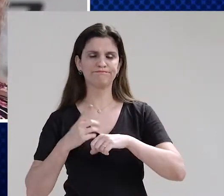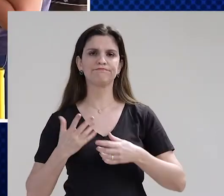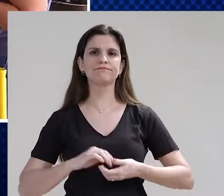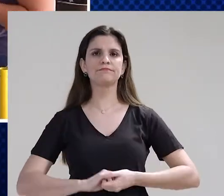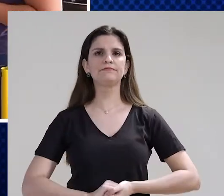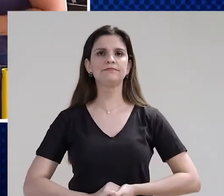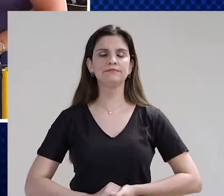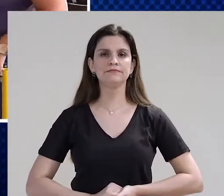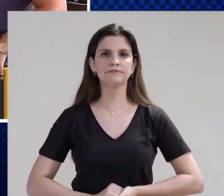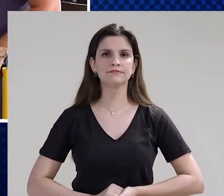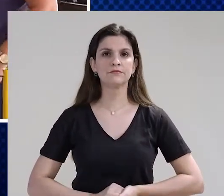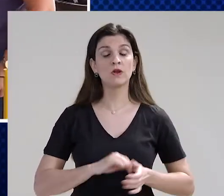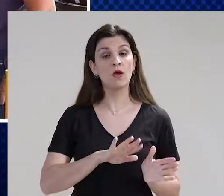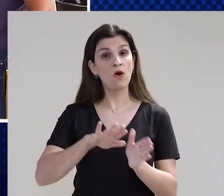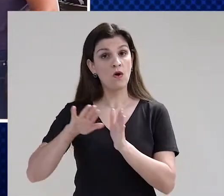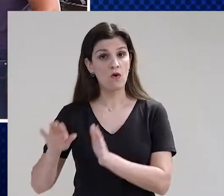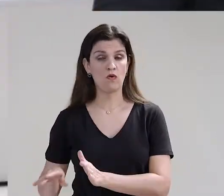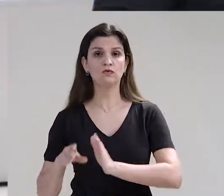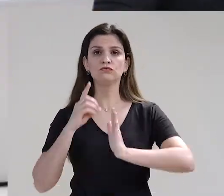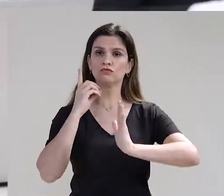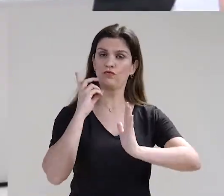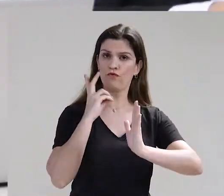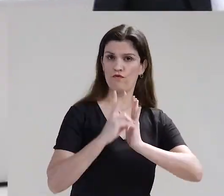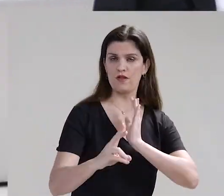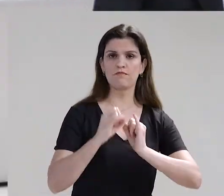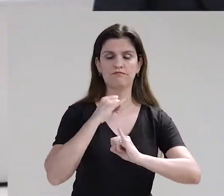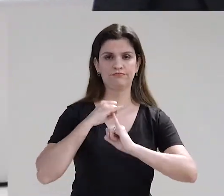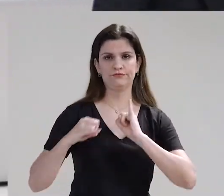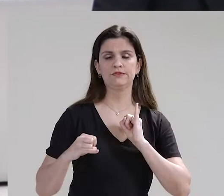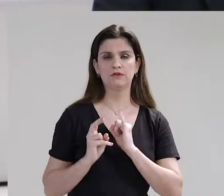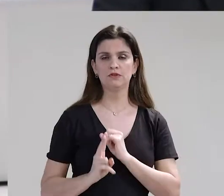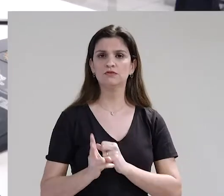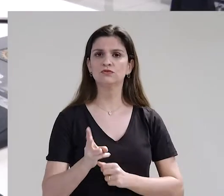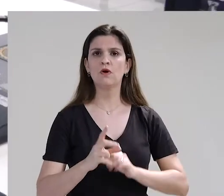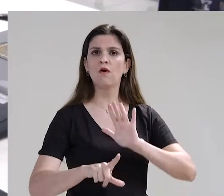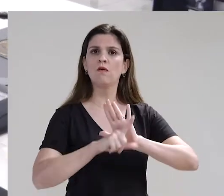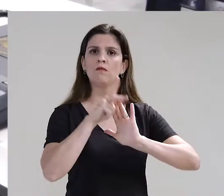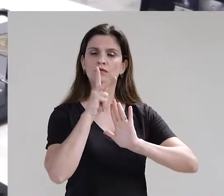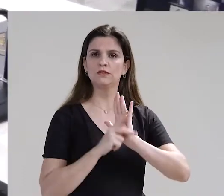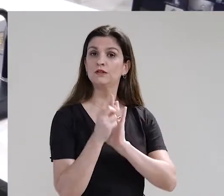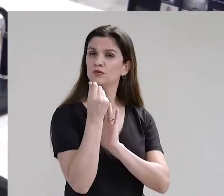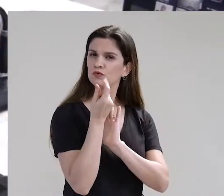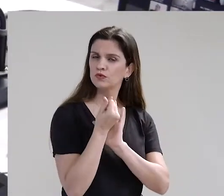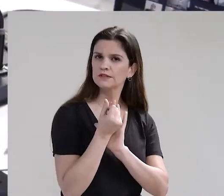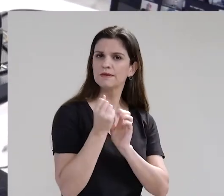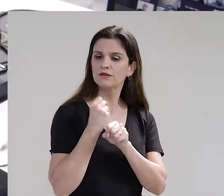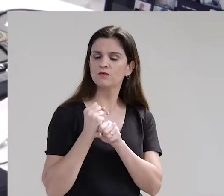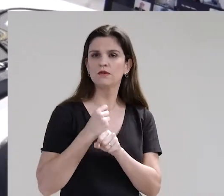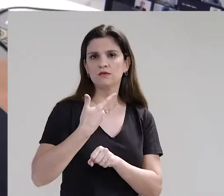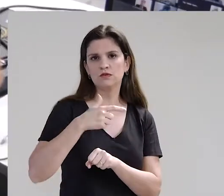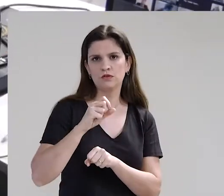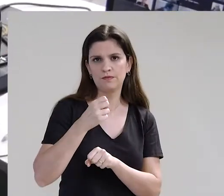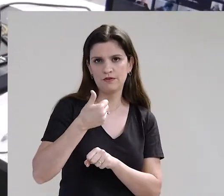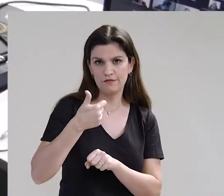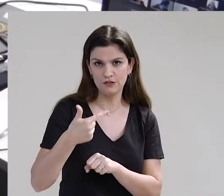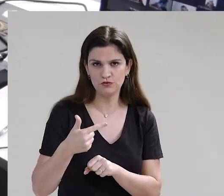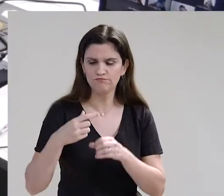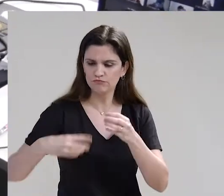de emergência da pandemia da Covid-19. Outro veto parcial mantido foi ao projeto de lei do orçamento